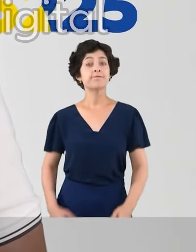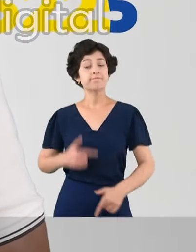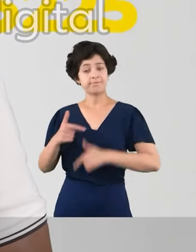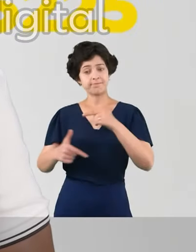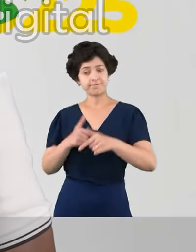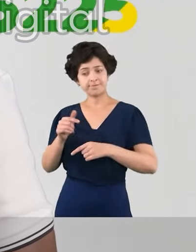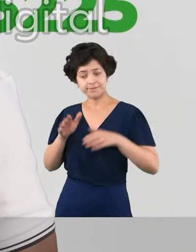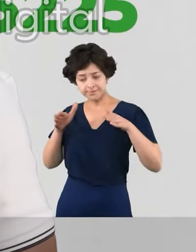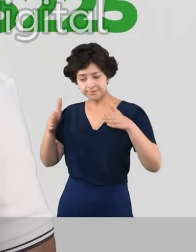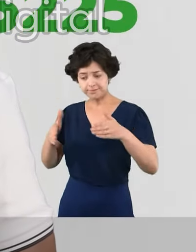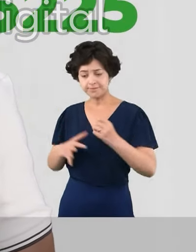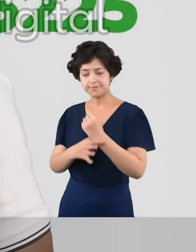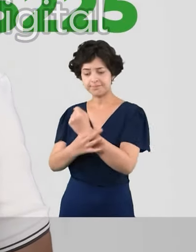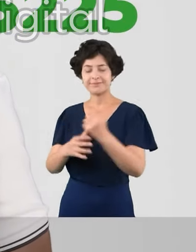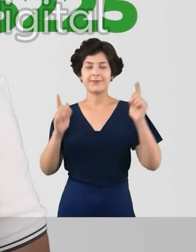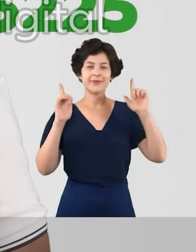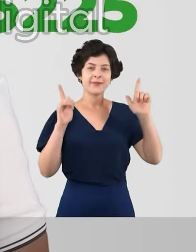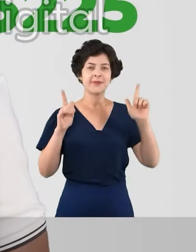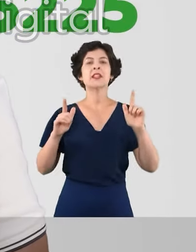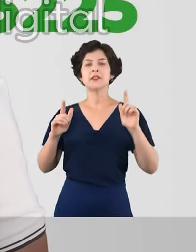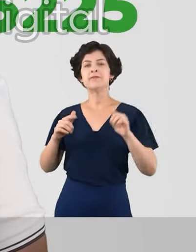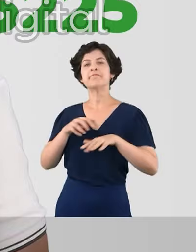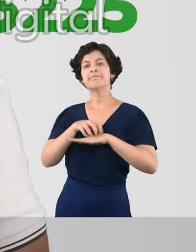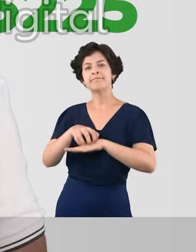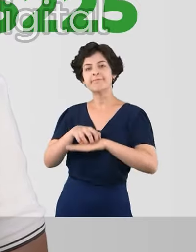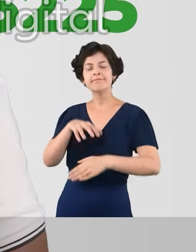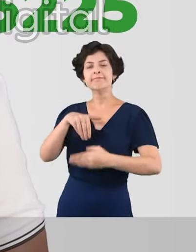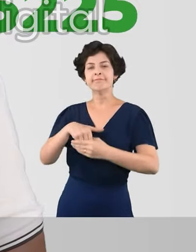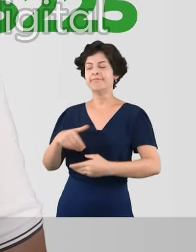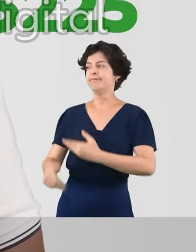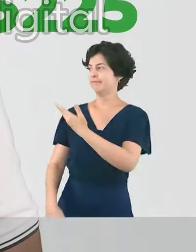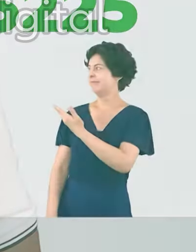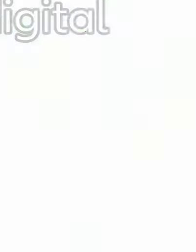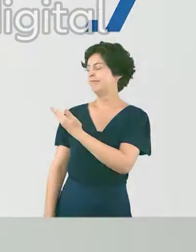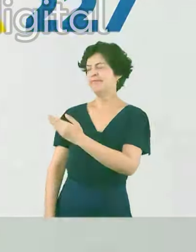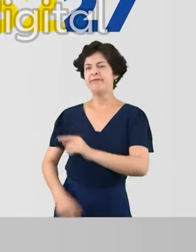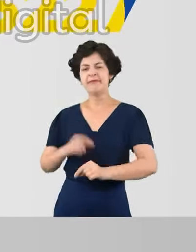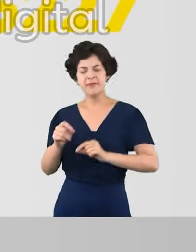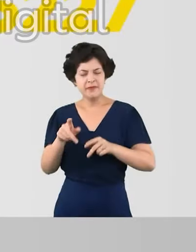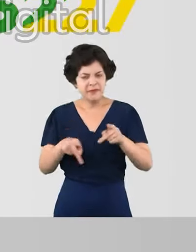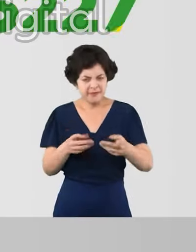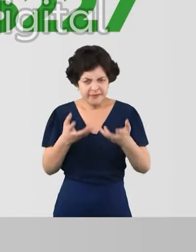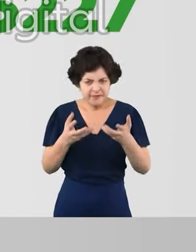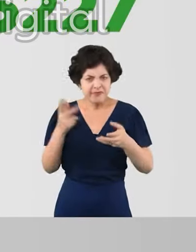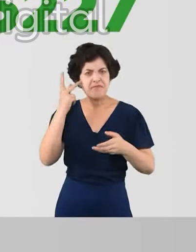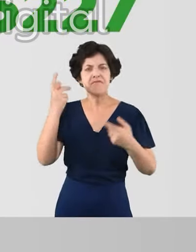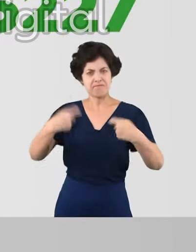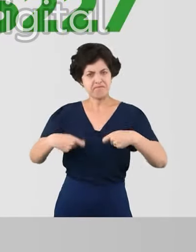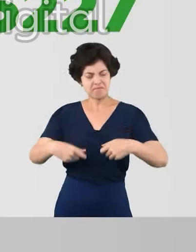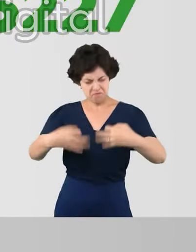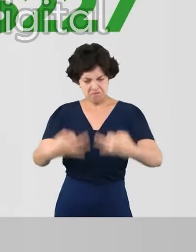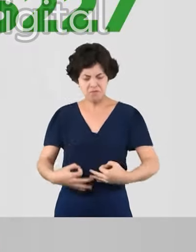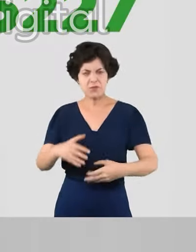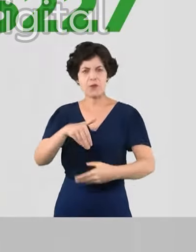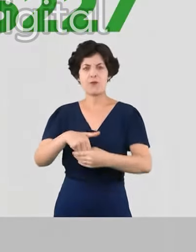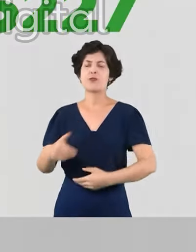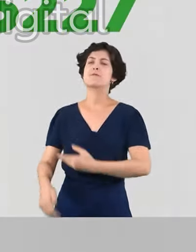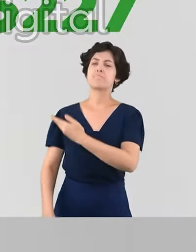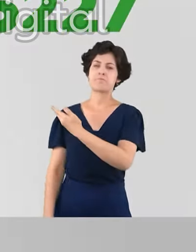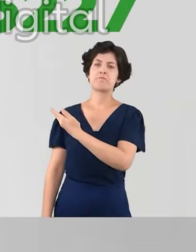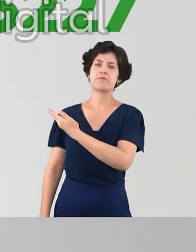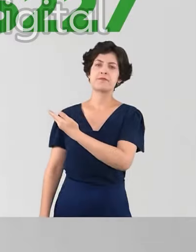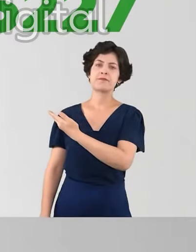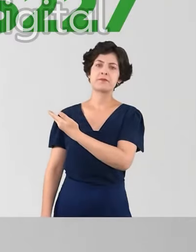Trabalho pela segurança, lazer e transporte. Vote Sargento Janderson, 25-225. O que o cidadão quer é o que São Paulo precisa. Vote